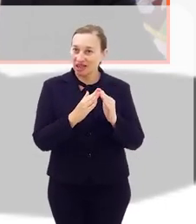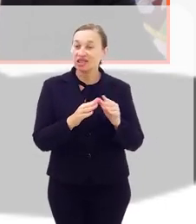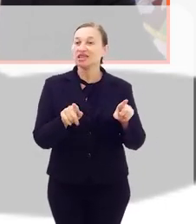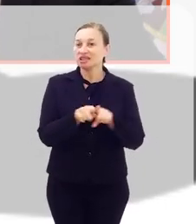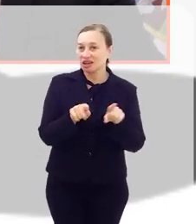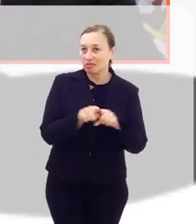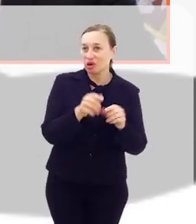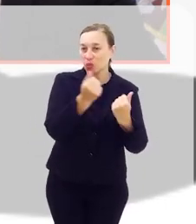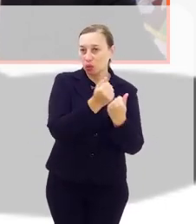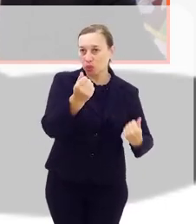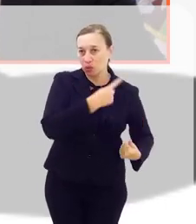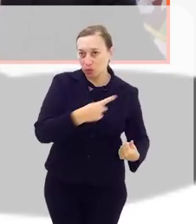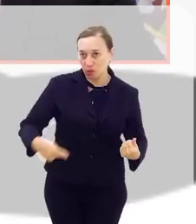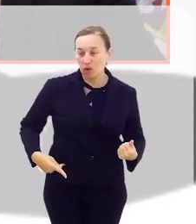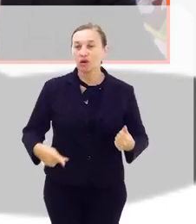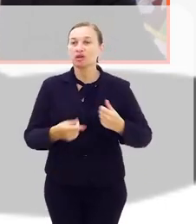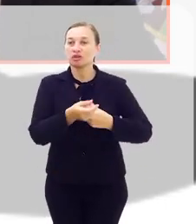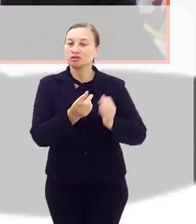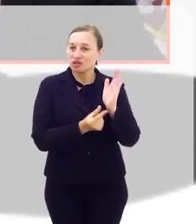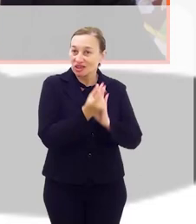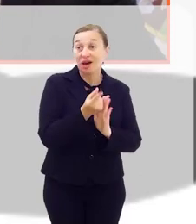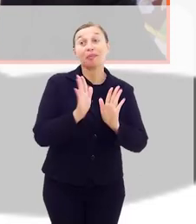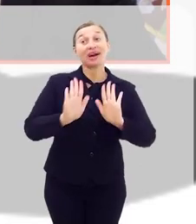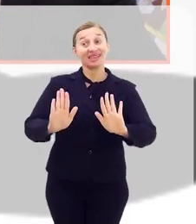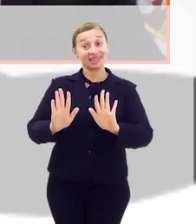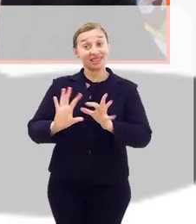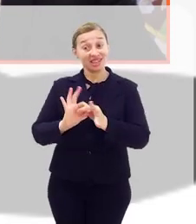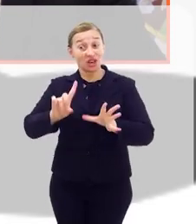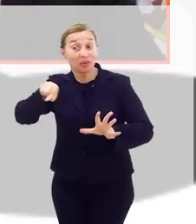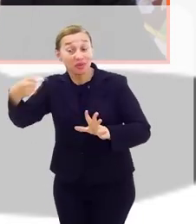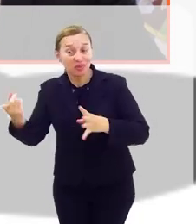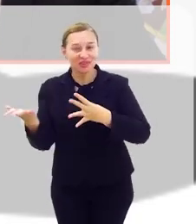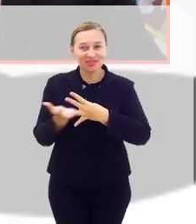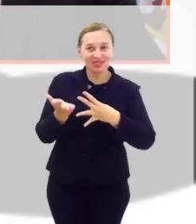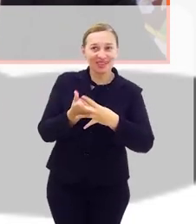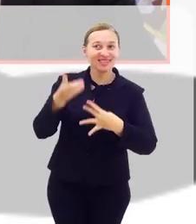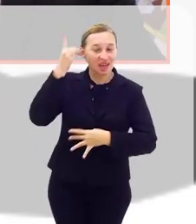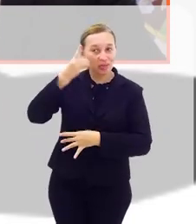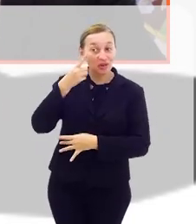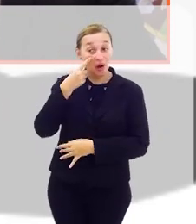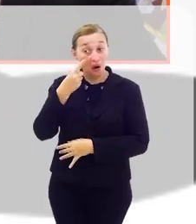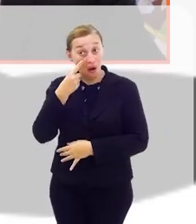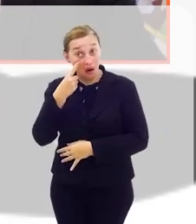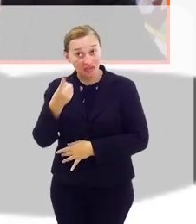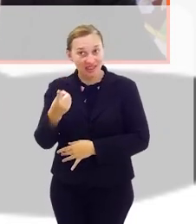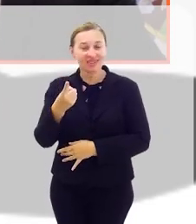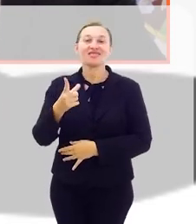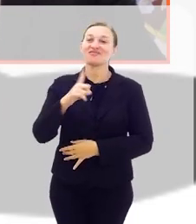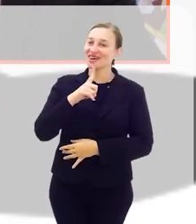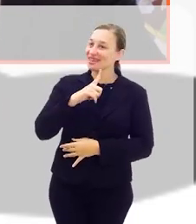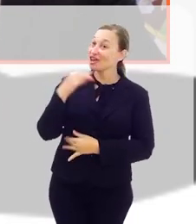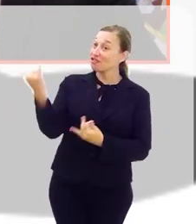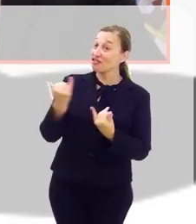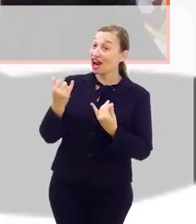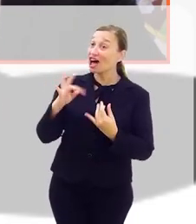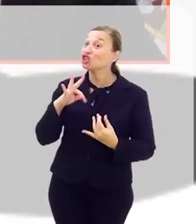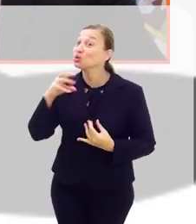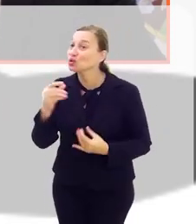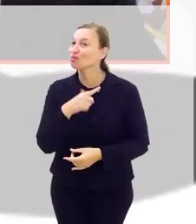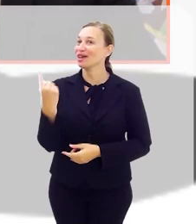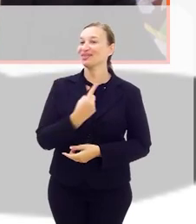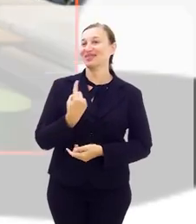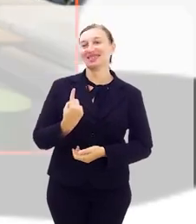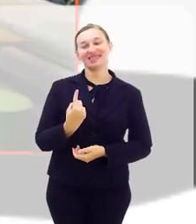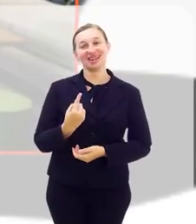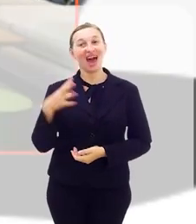e como suplente da Comissão de Orçamento. Mas isso nós vamos deixar para depois do intervalo. Deputado, já fica sabendo que vai ter que contar tudo